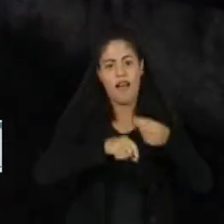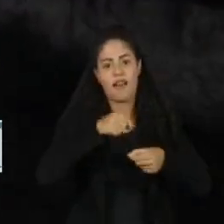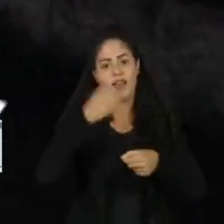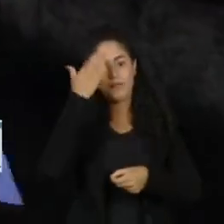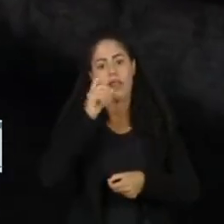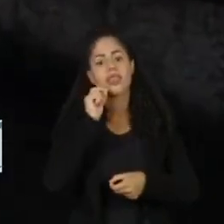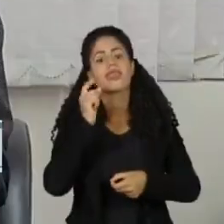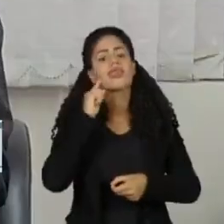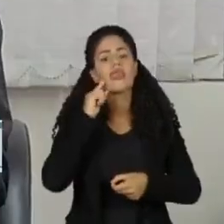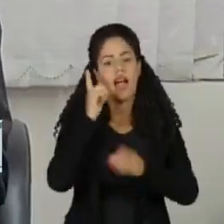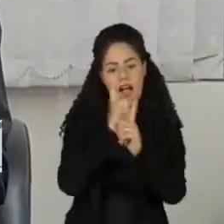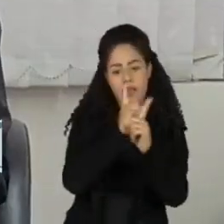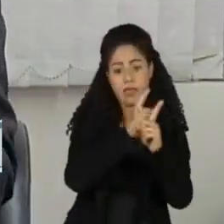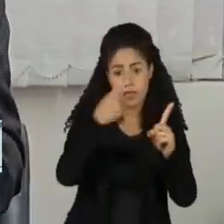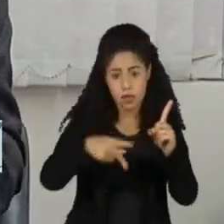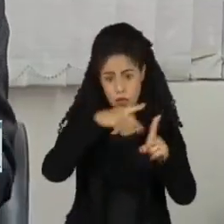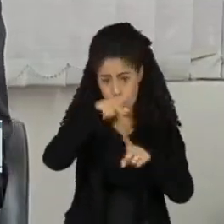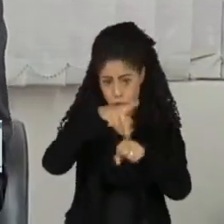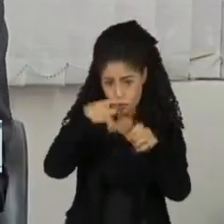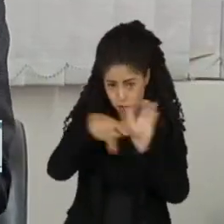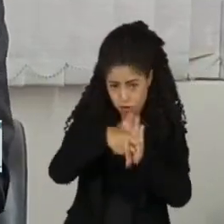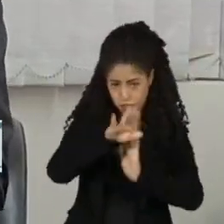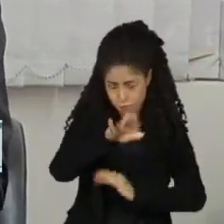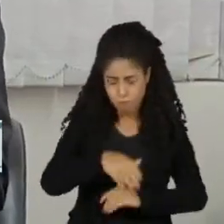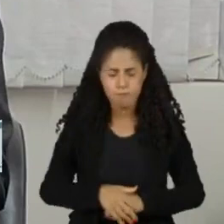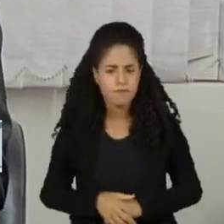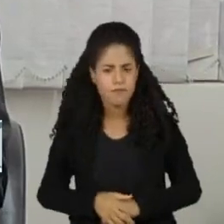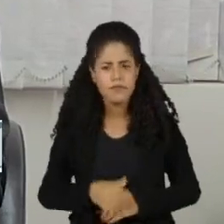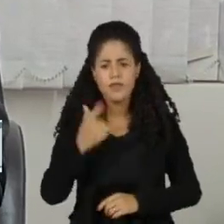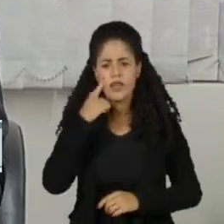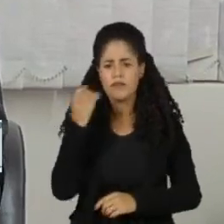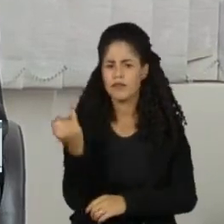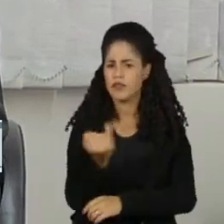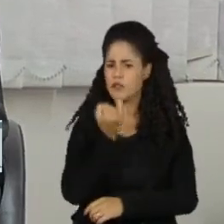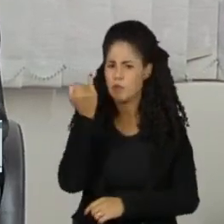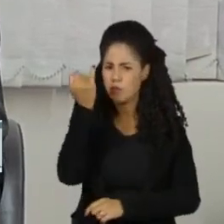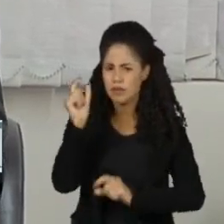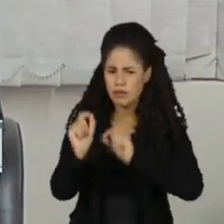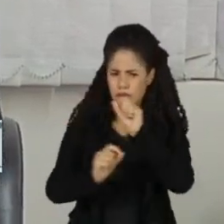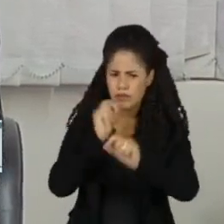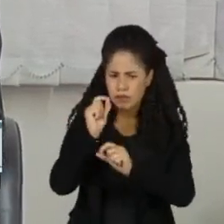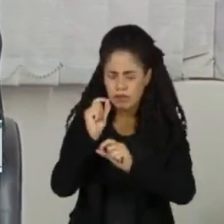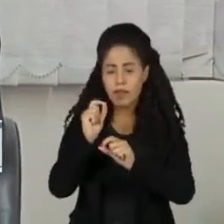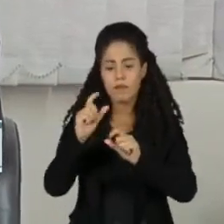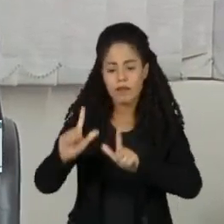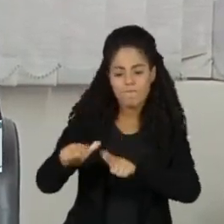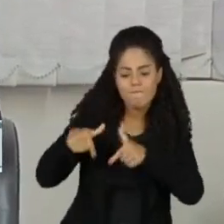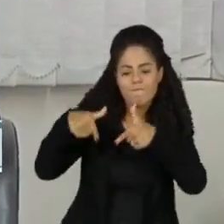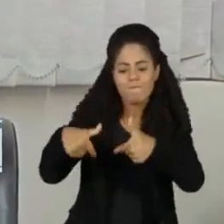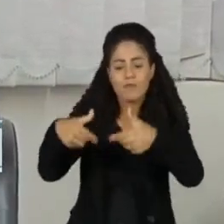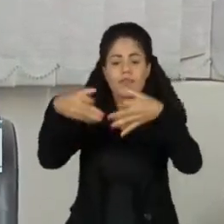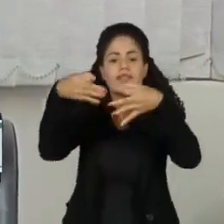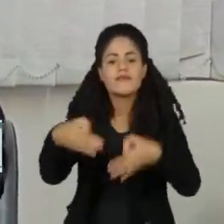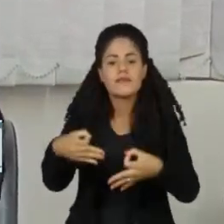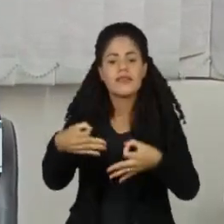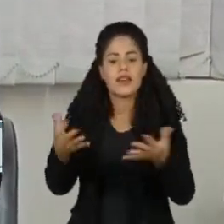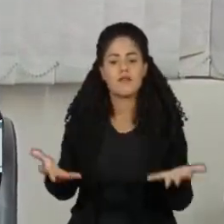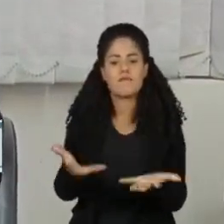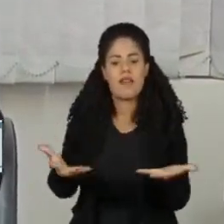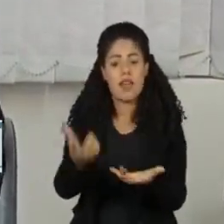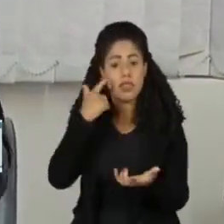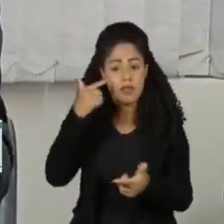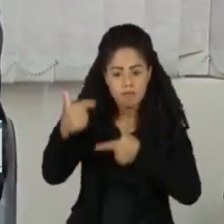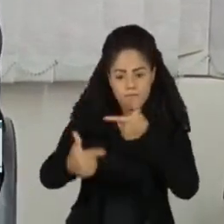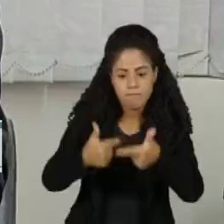centros urbanos. Fundamental para que essas políticas sejam implementadas, a oferta de infraestrutura de